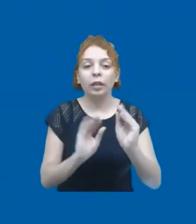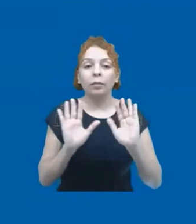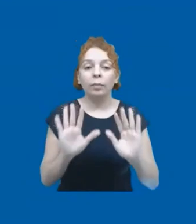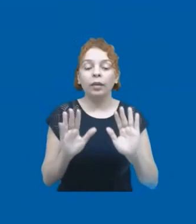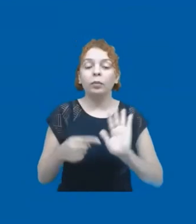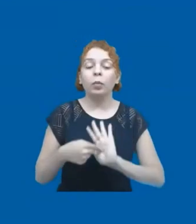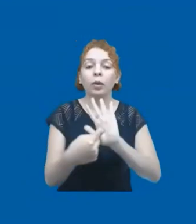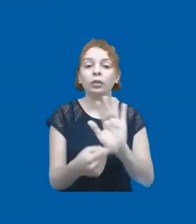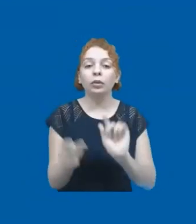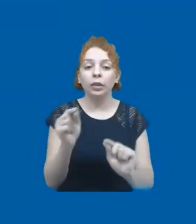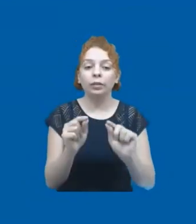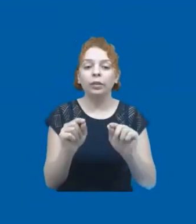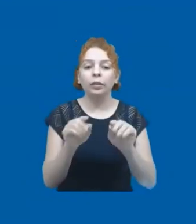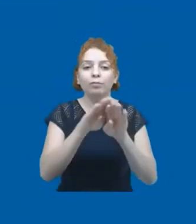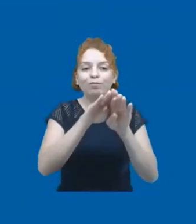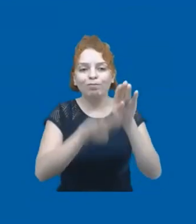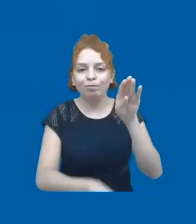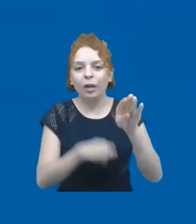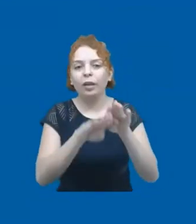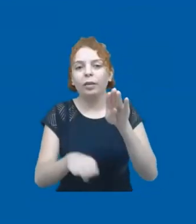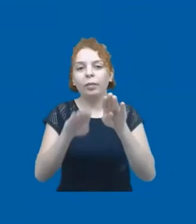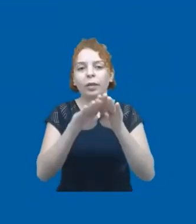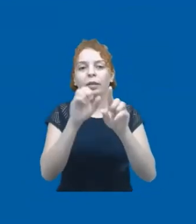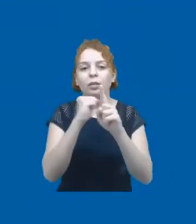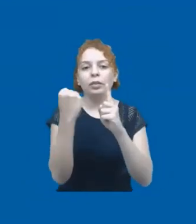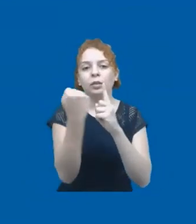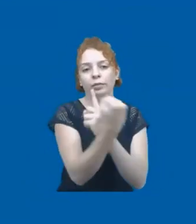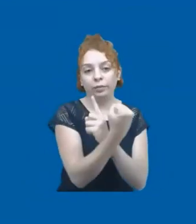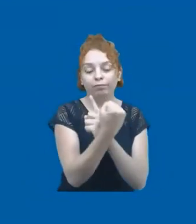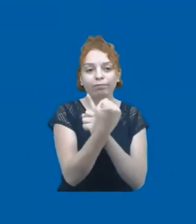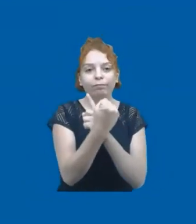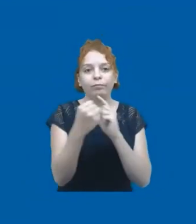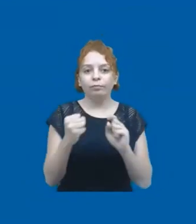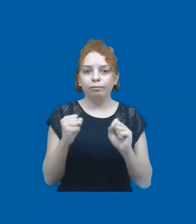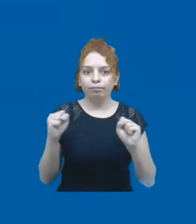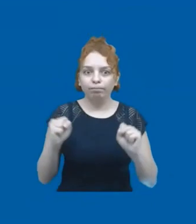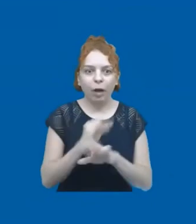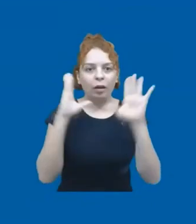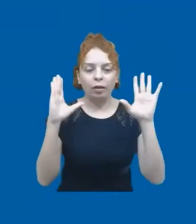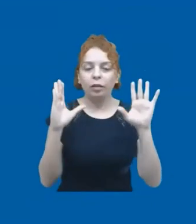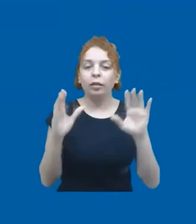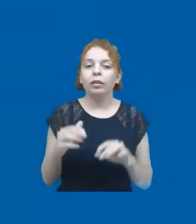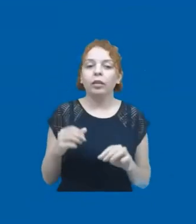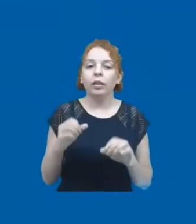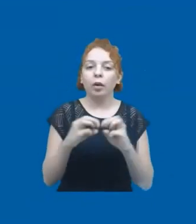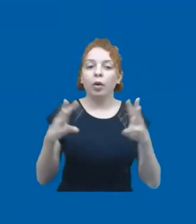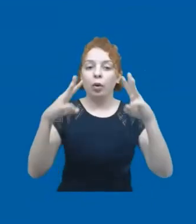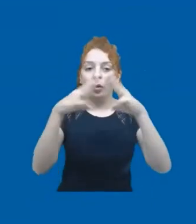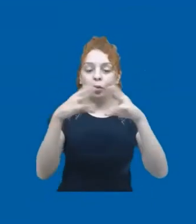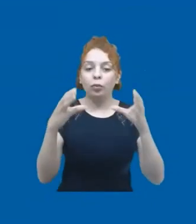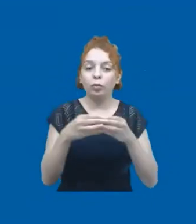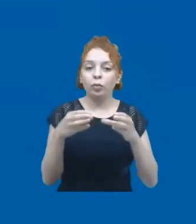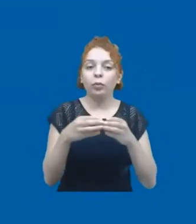escancara desigualdades estruturais da nossa sociedade de maneira muito gritante. Como uma agência da ONU que cuida de